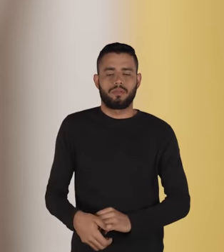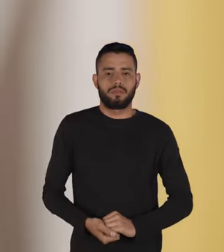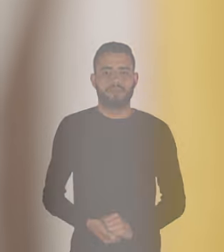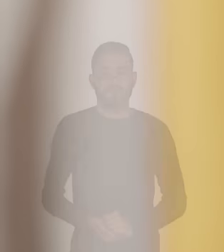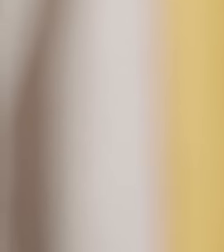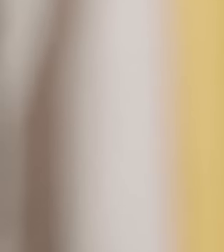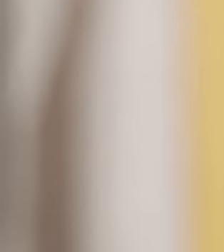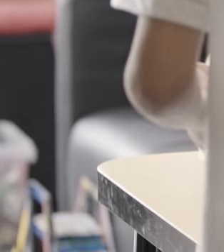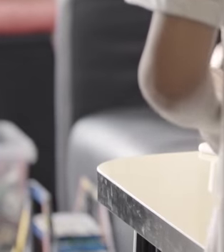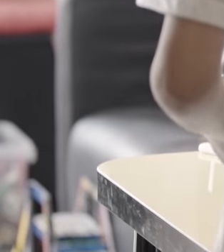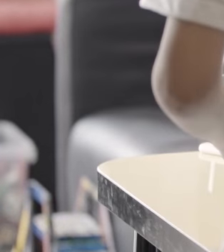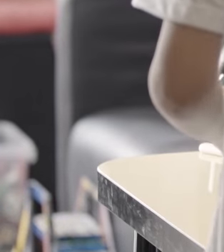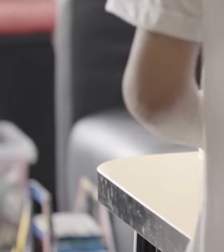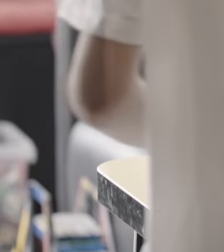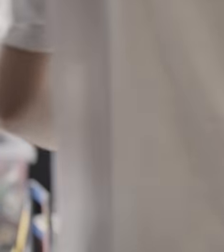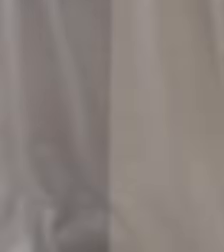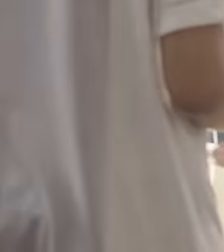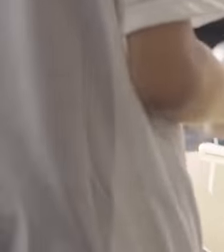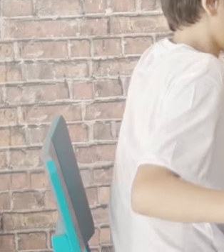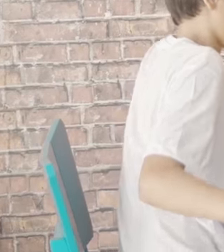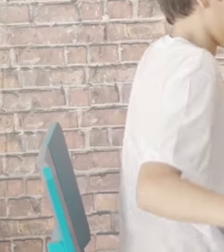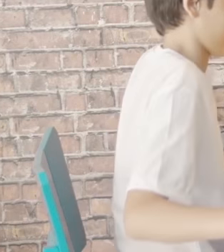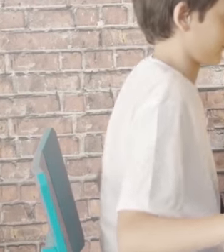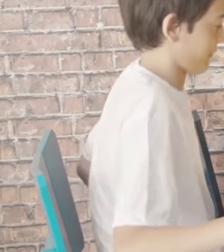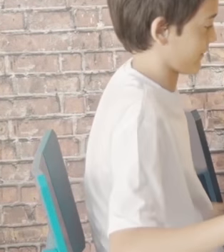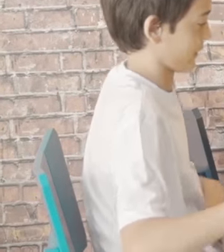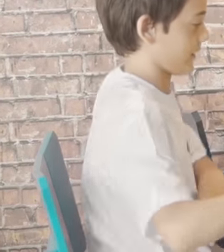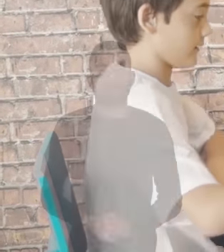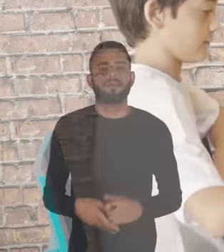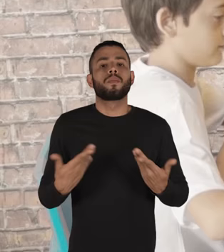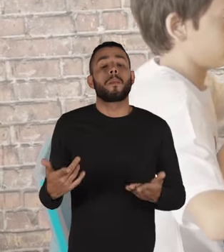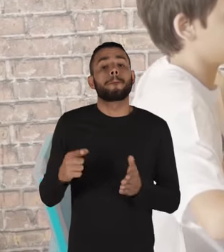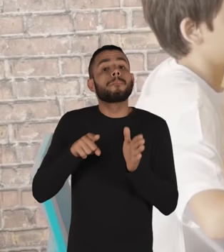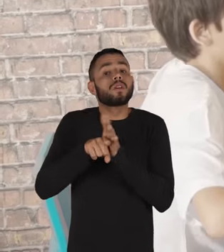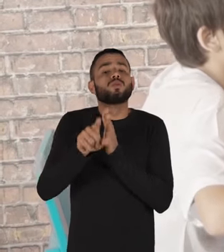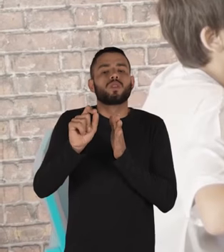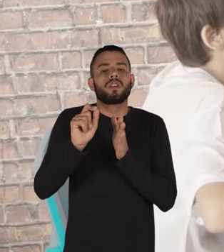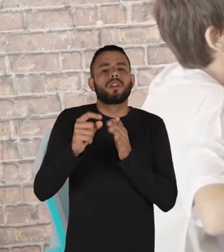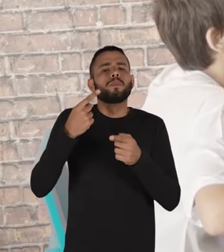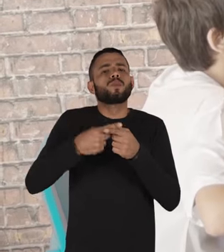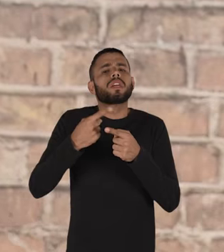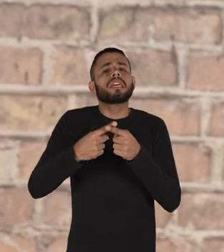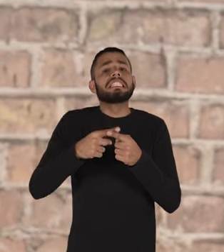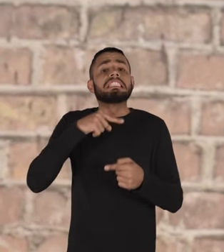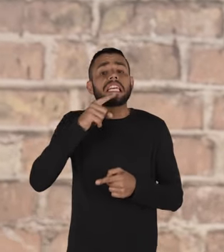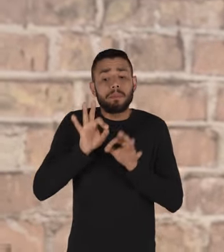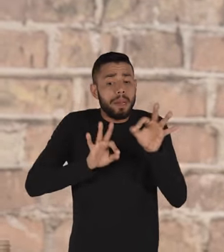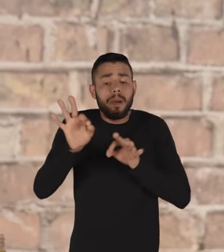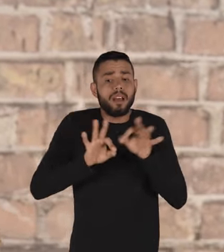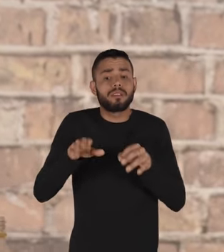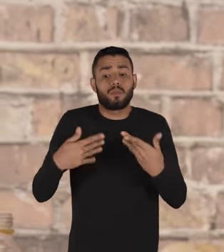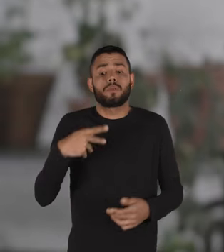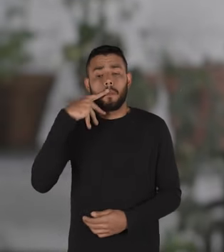tempero em uma panela e almoça com duas crianças. Tiago Coque, projeto Homem Paterno. E aí uma pergunta que eu trago, por que que ninguém se prepara pra